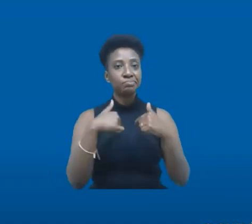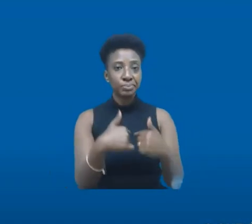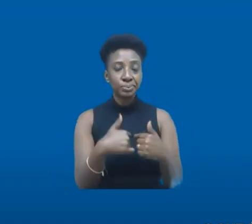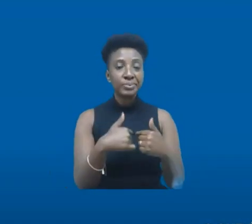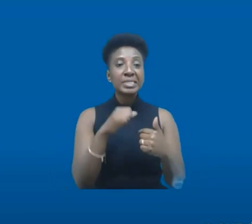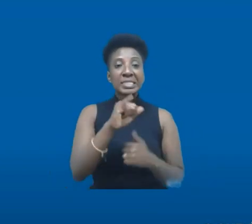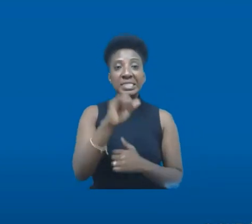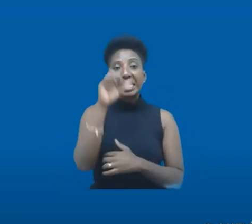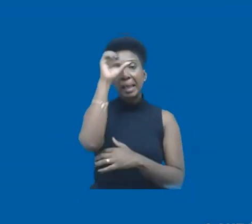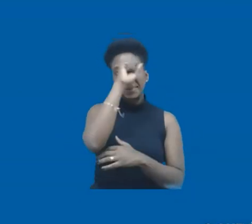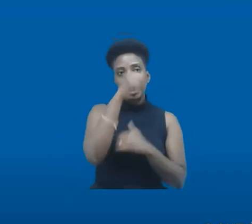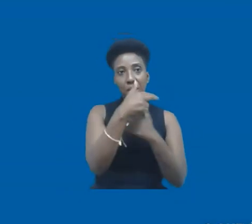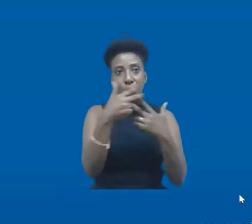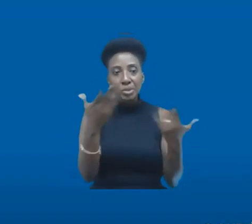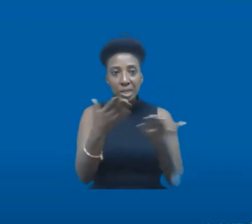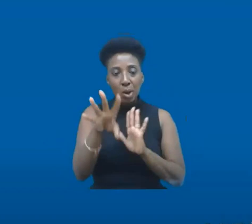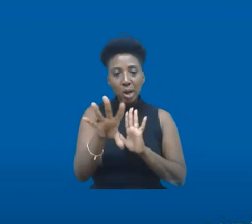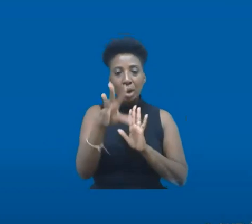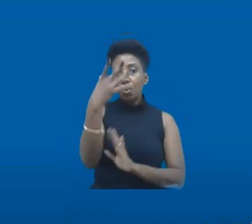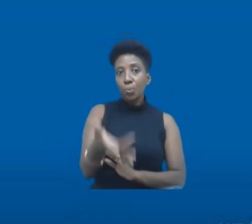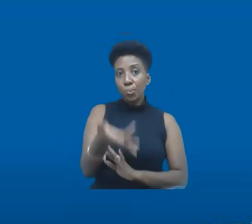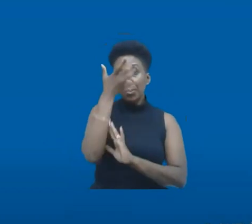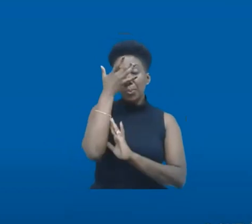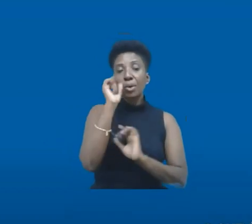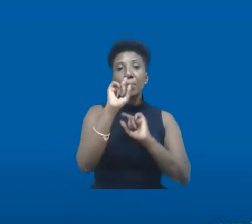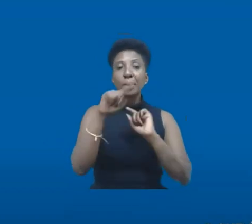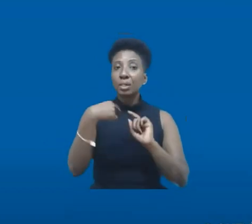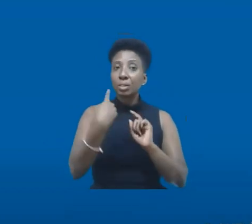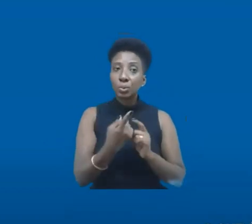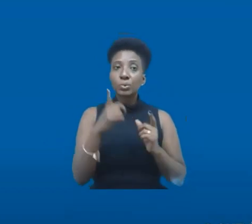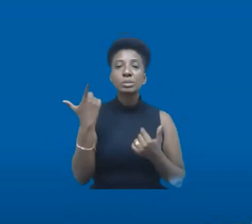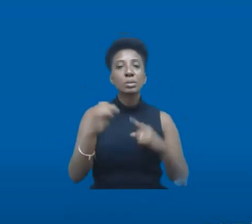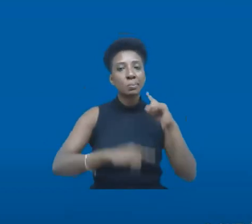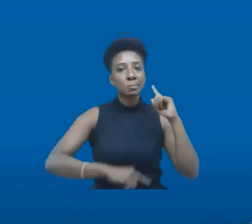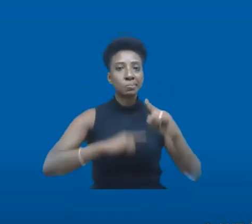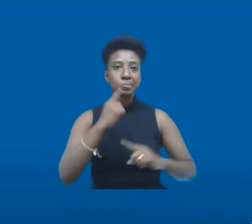para a gente se recuperar disso, todo mundo tem que fazer um esforço